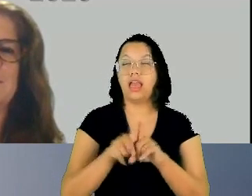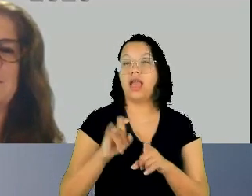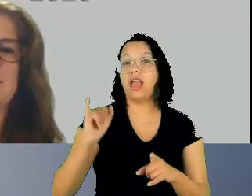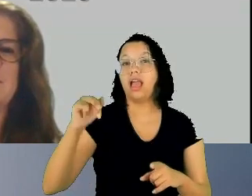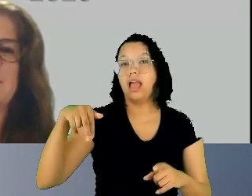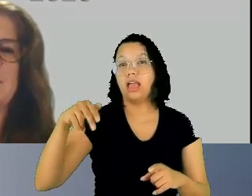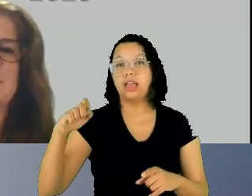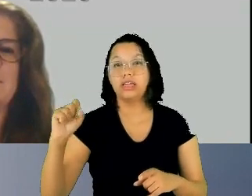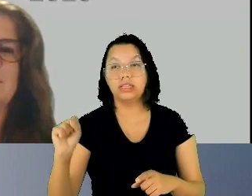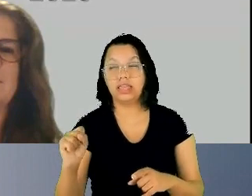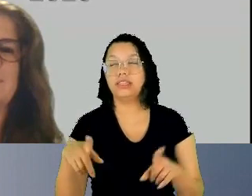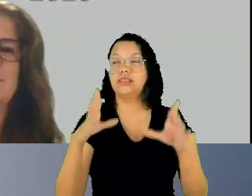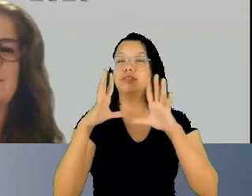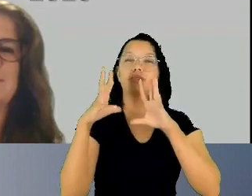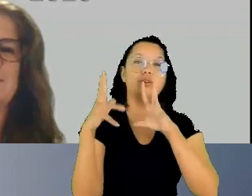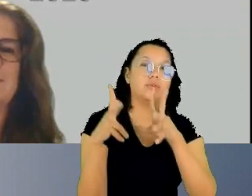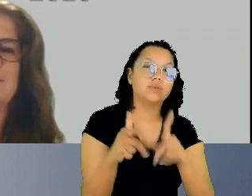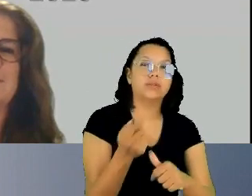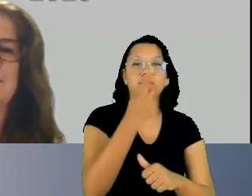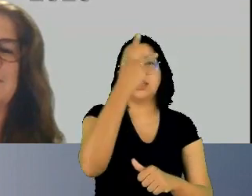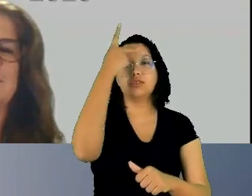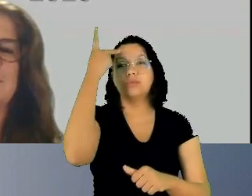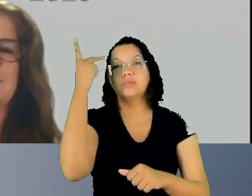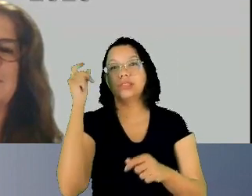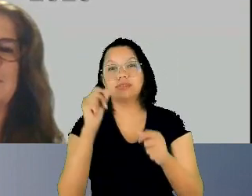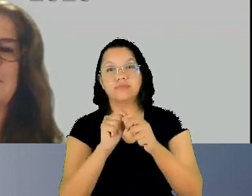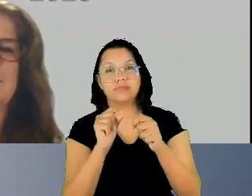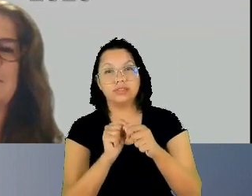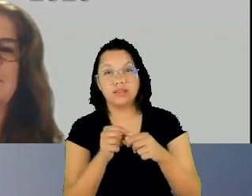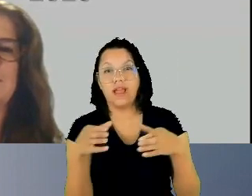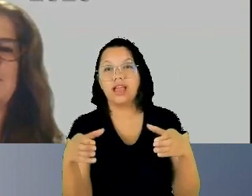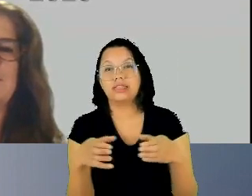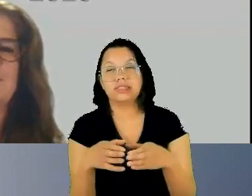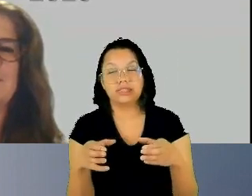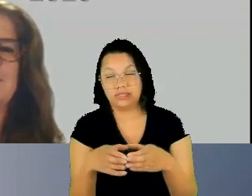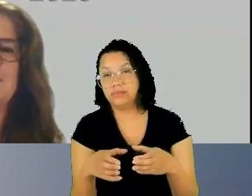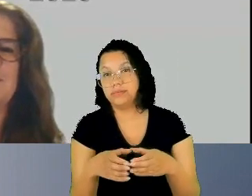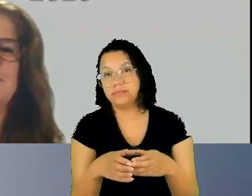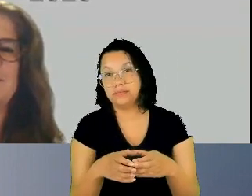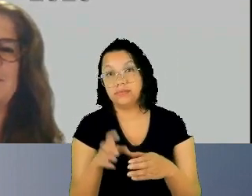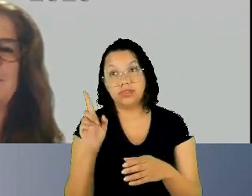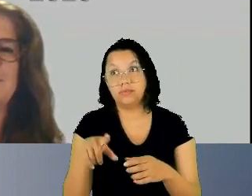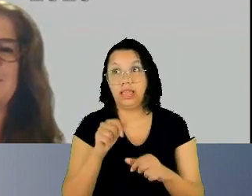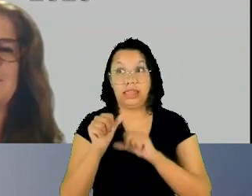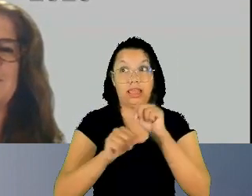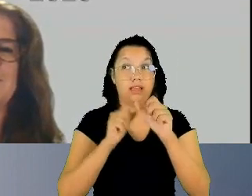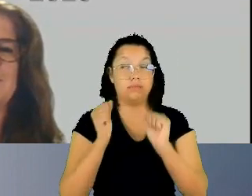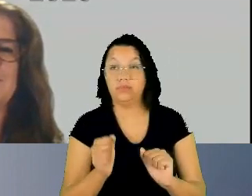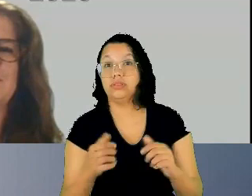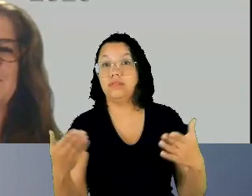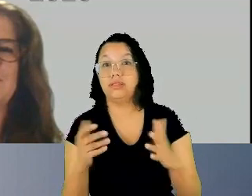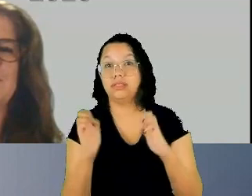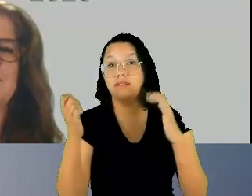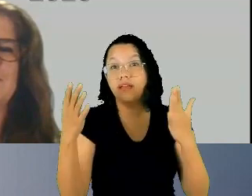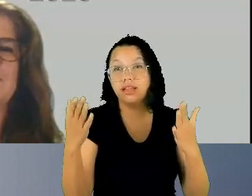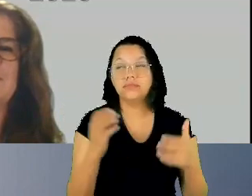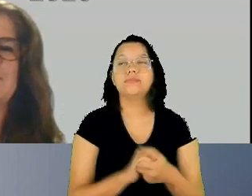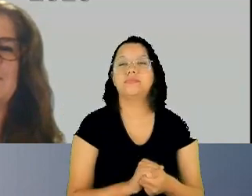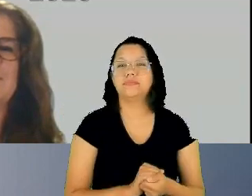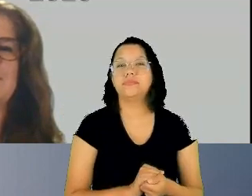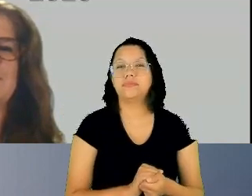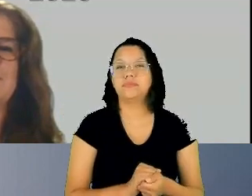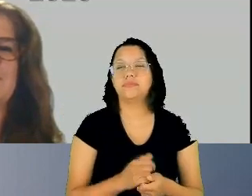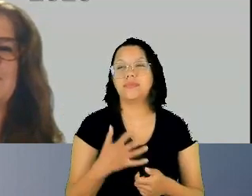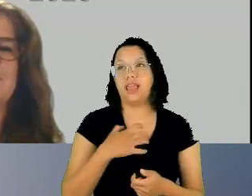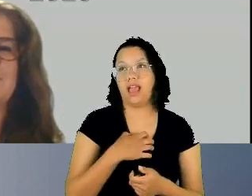que compuseram a equipe que tornaram possível esse evento eu estou como diz o poeta com o